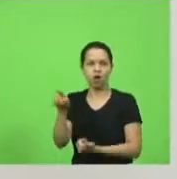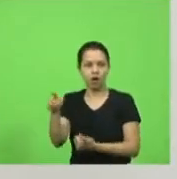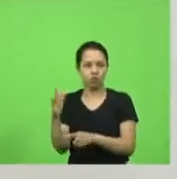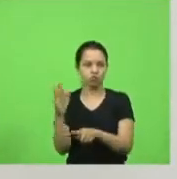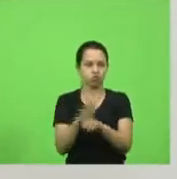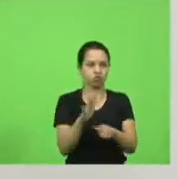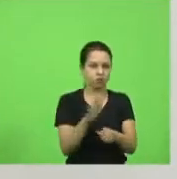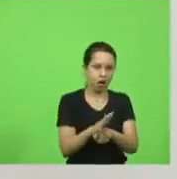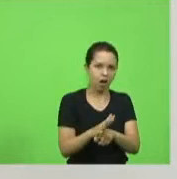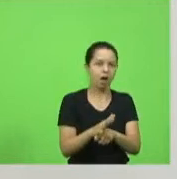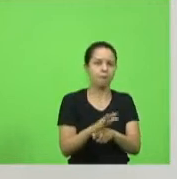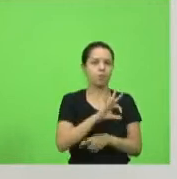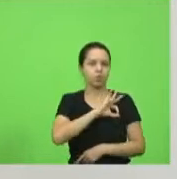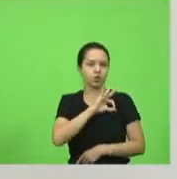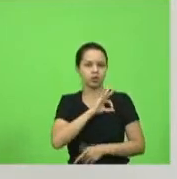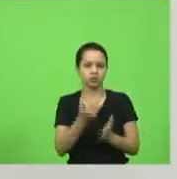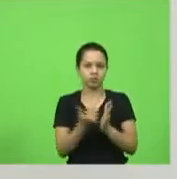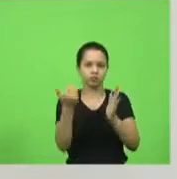polícia para a nossa região.